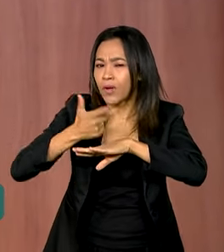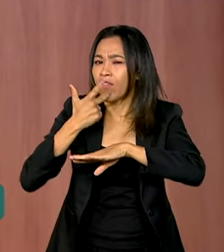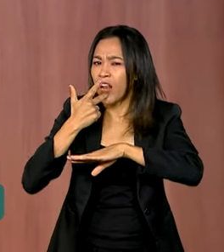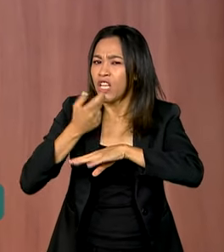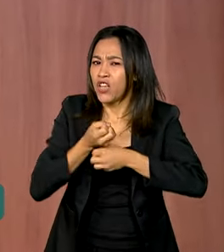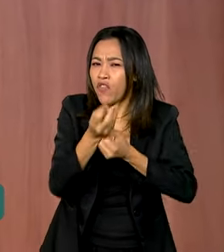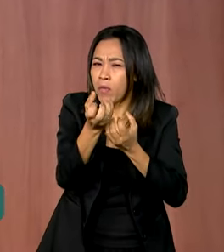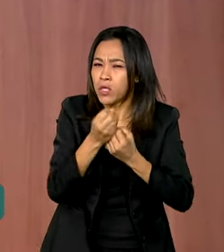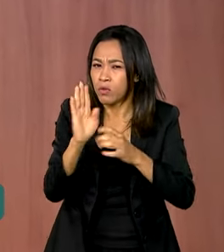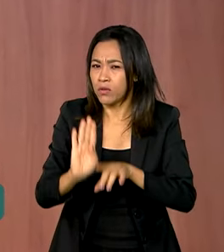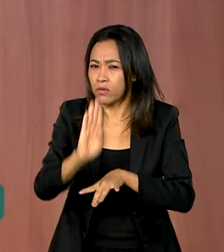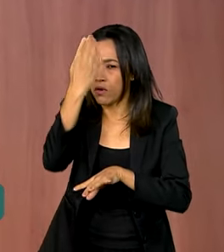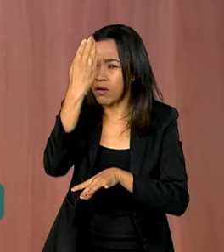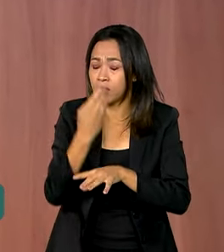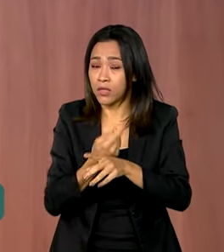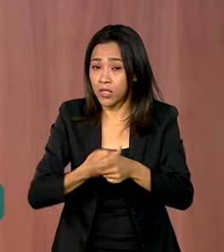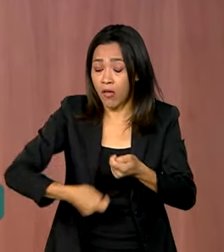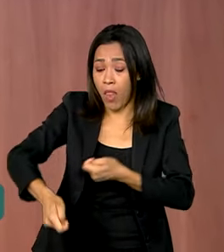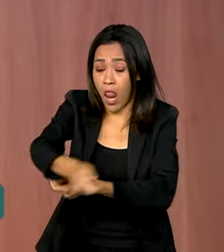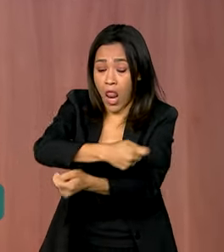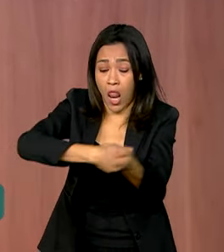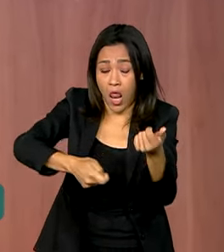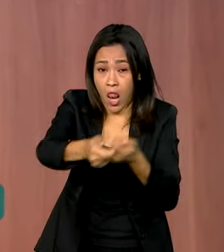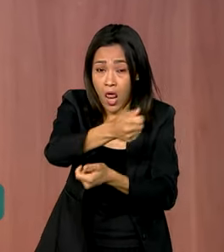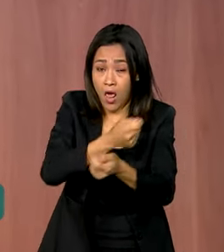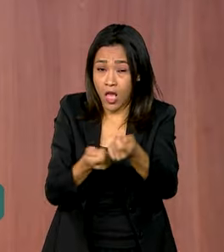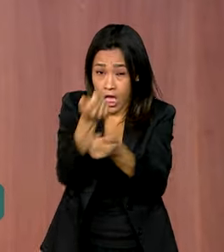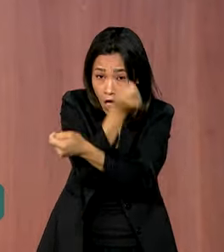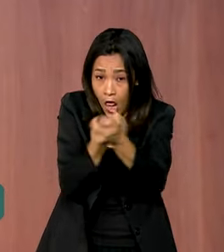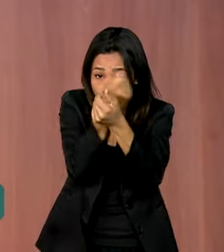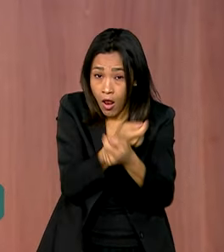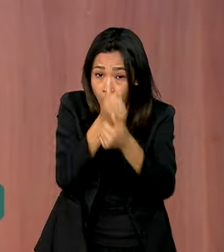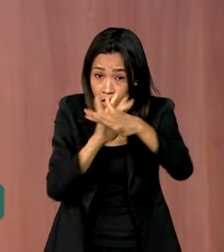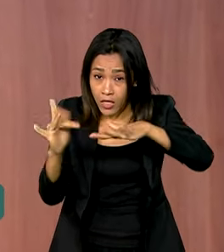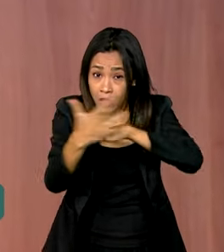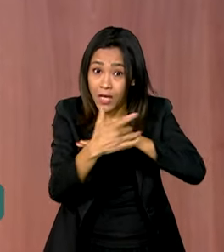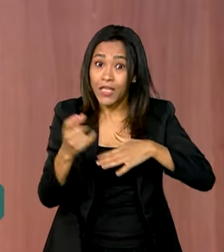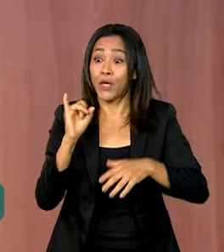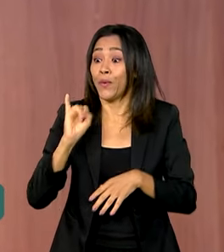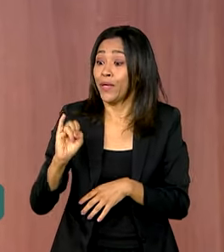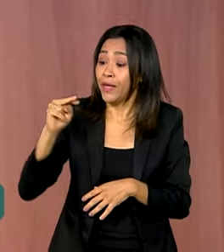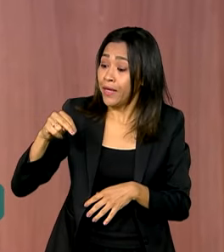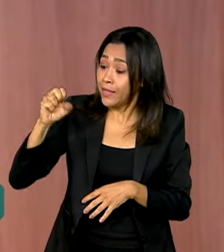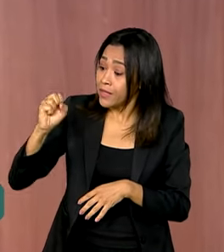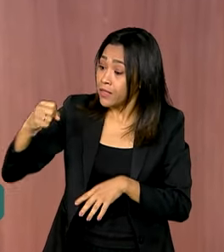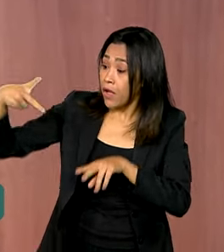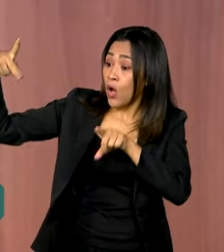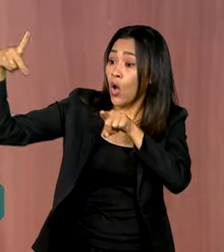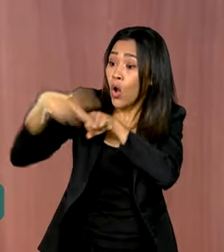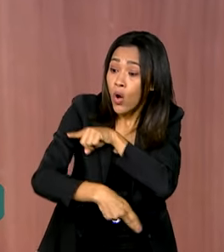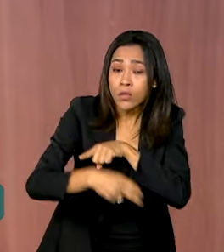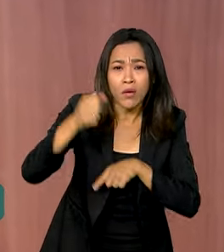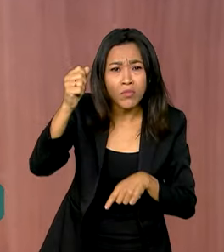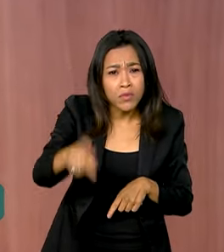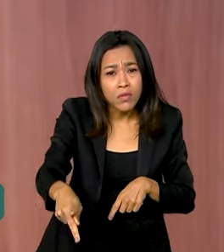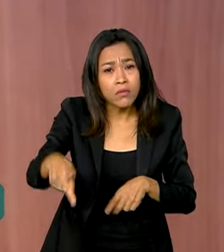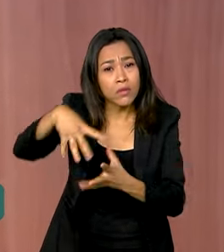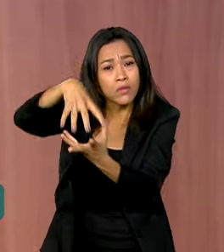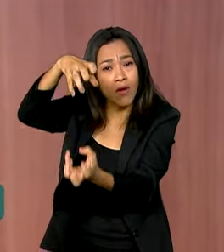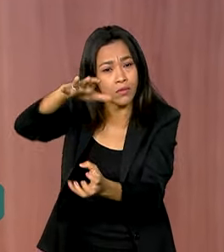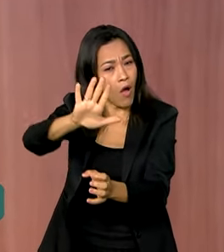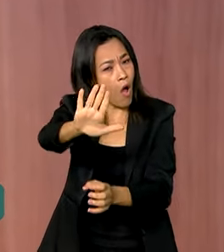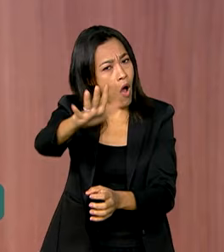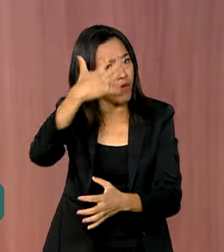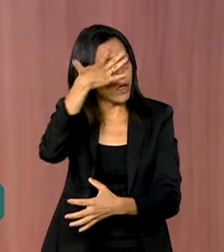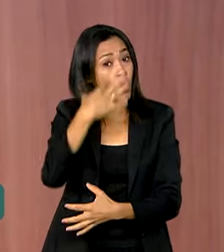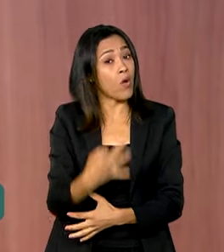têm circulado nas redes sociais, afirmando que o INSS estaria cortando aposentadorias de idosos. Mas agora você